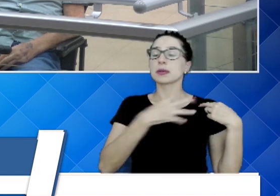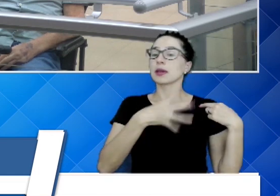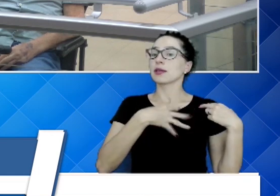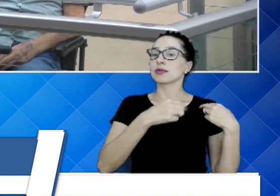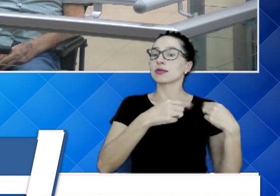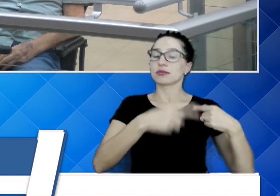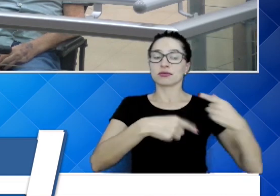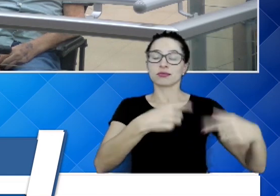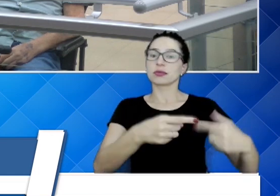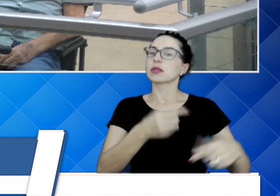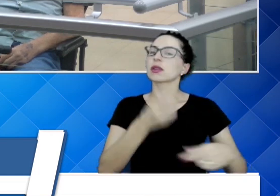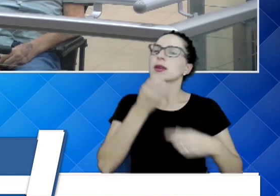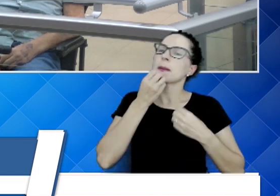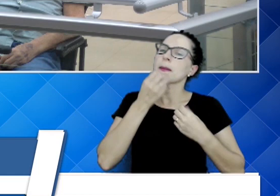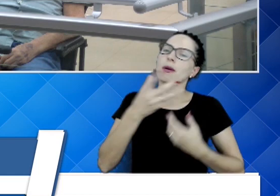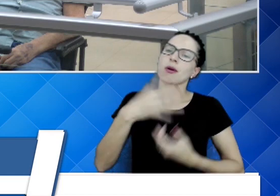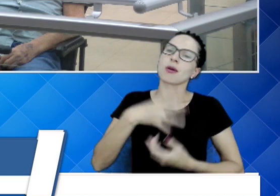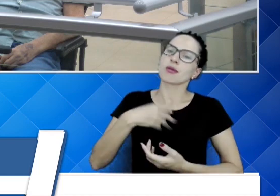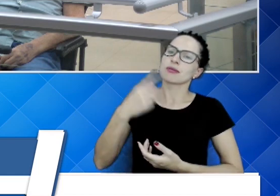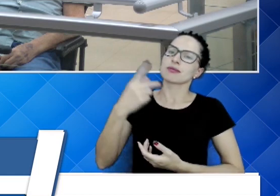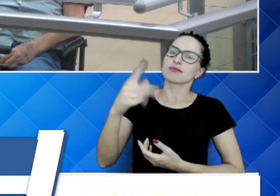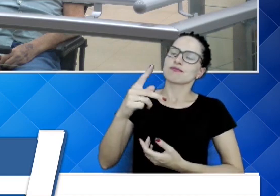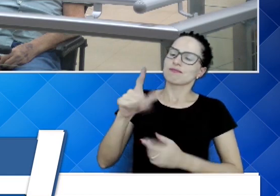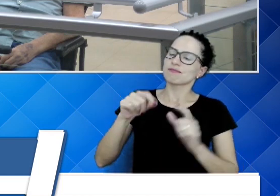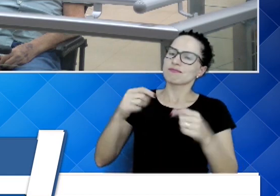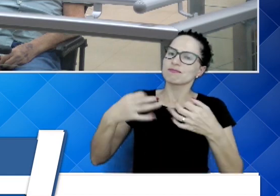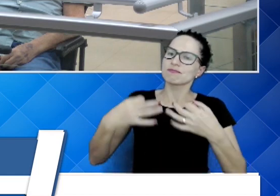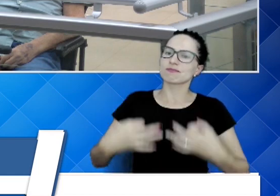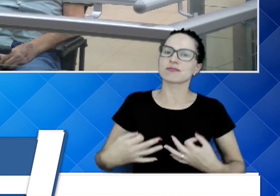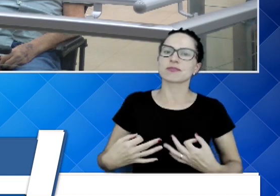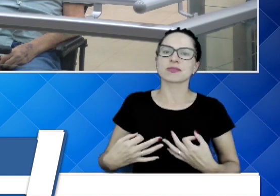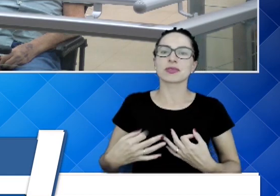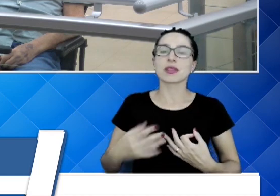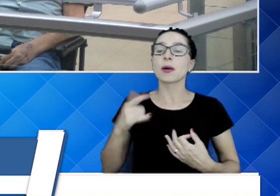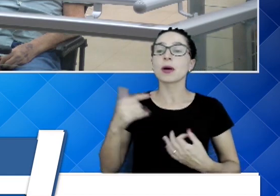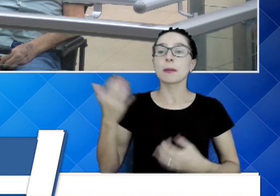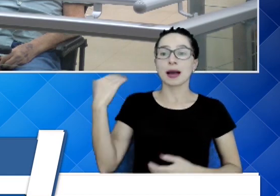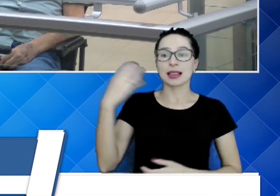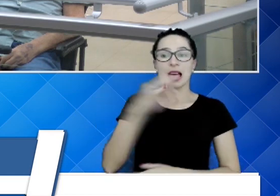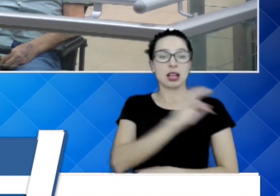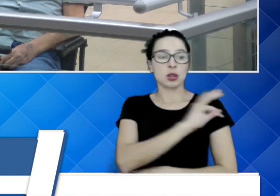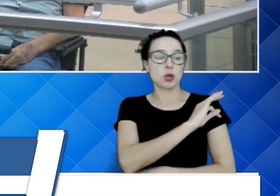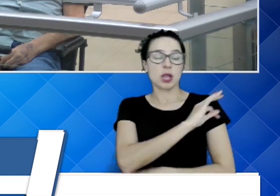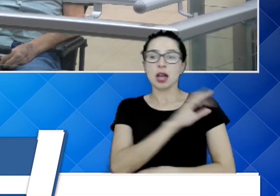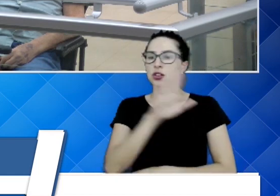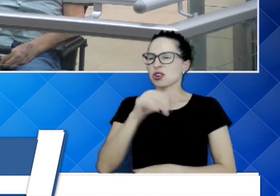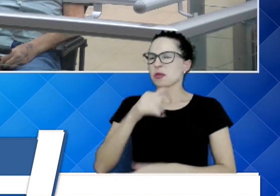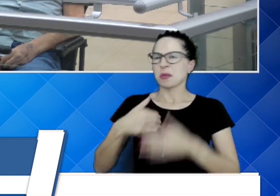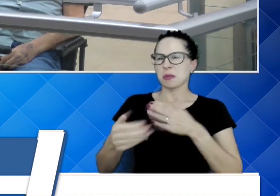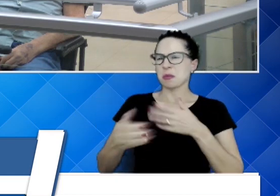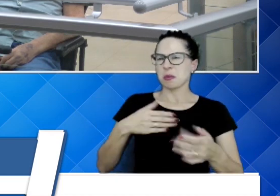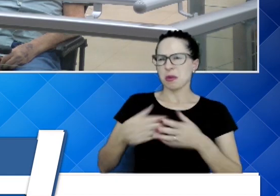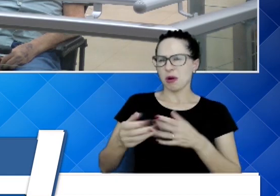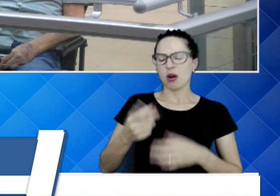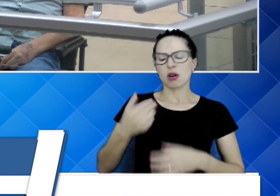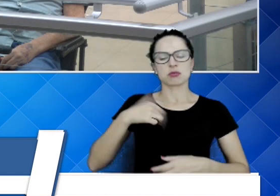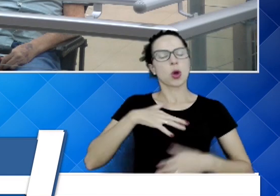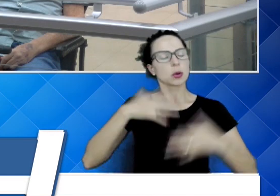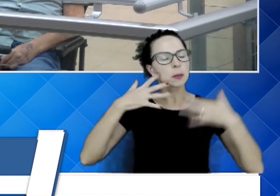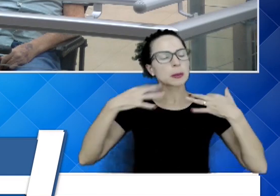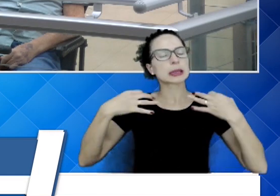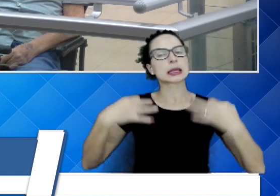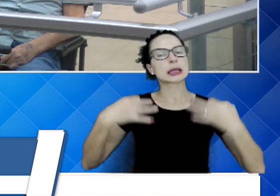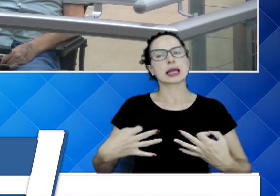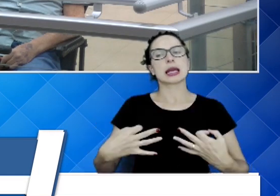escolheram bem. Então, quando o técnico lá em cima chamar qualquer um de nós, nós temos uma certeza e uma convicção.